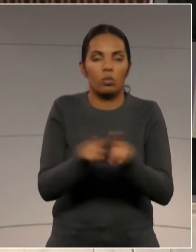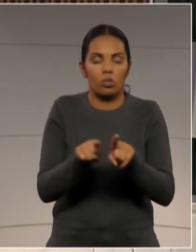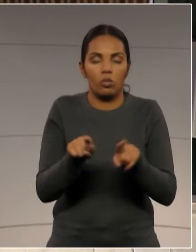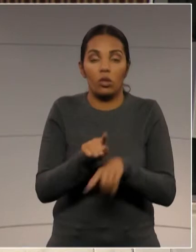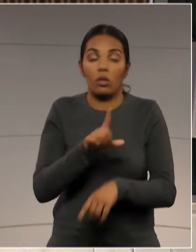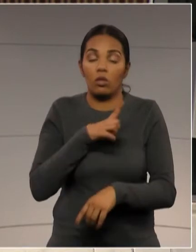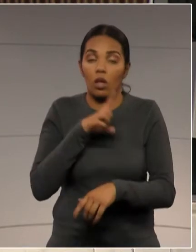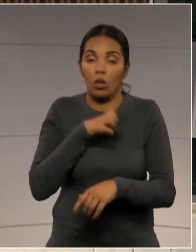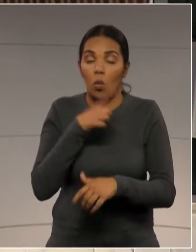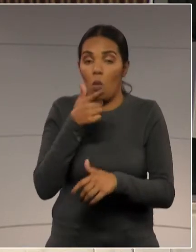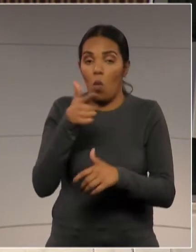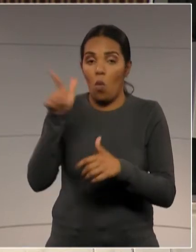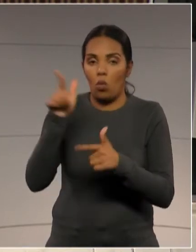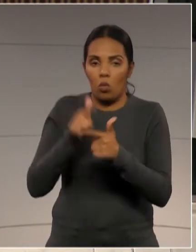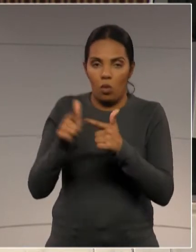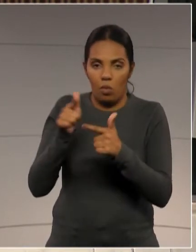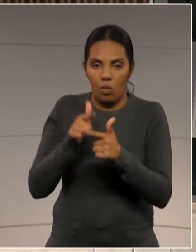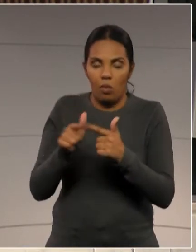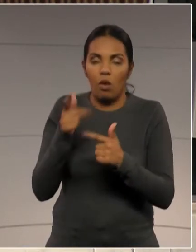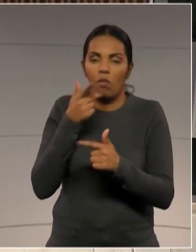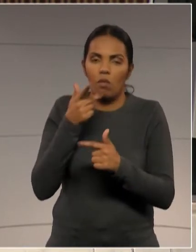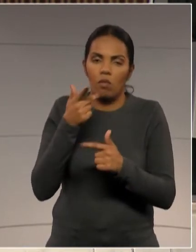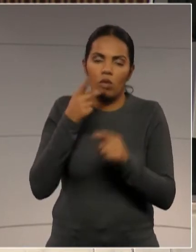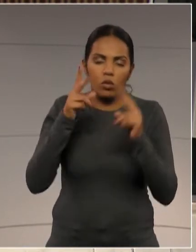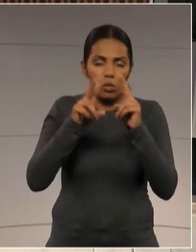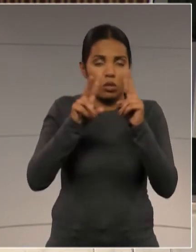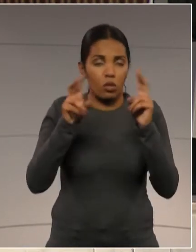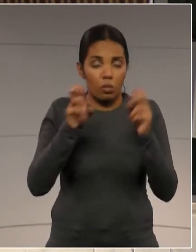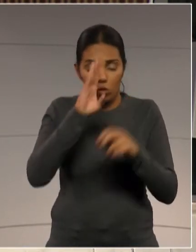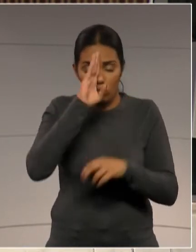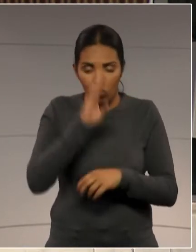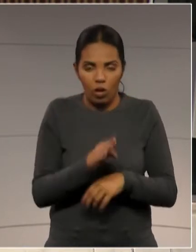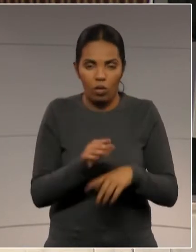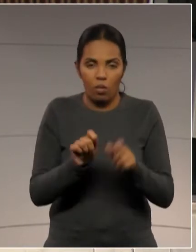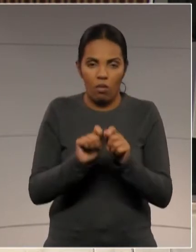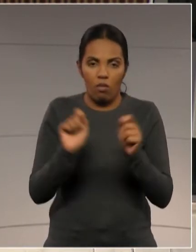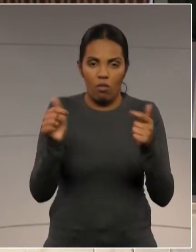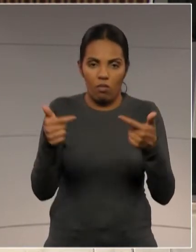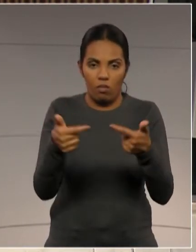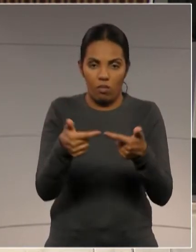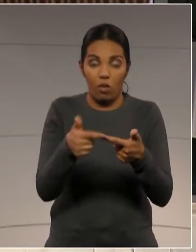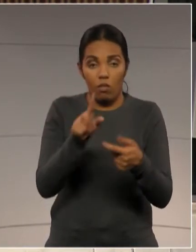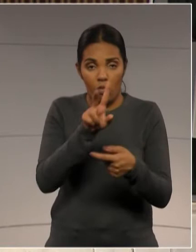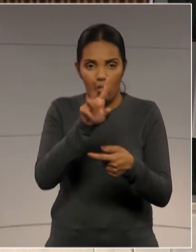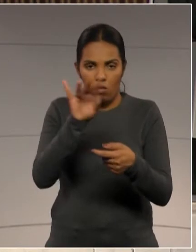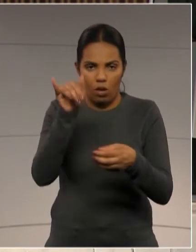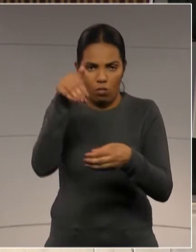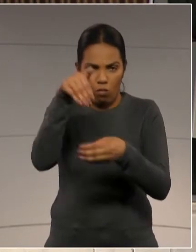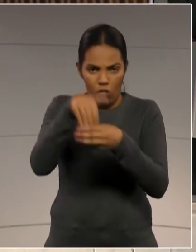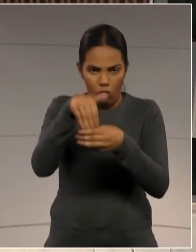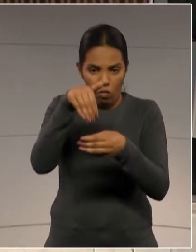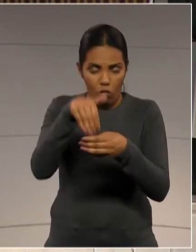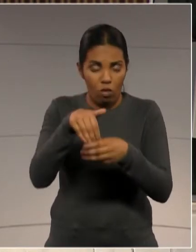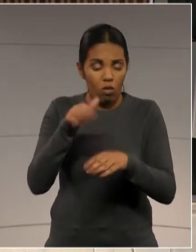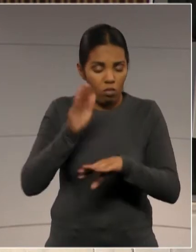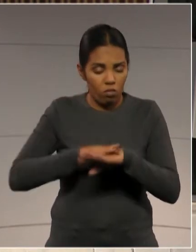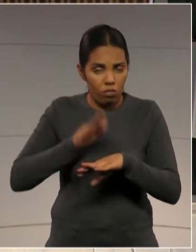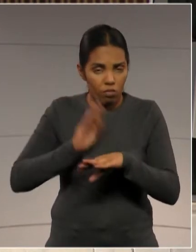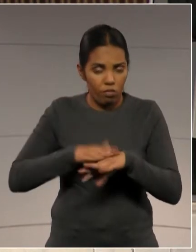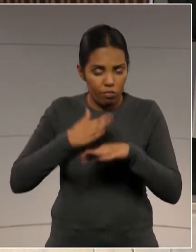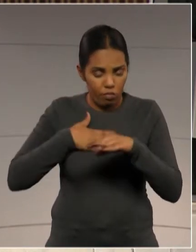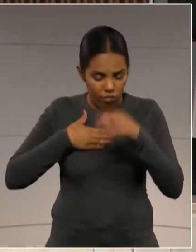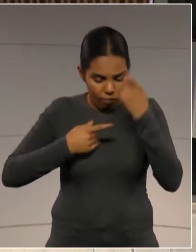situação e esta diz respeito diretamente a esta Casa, que será votada e que me preocupa,